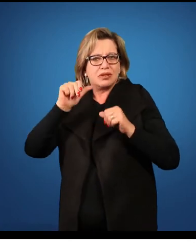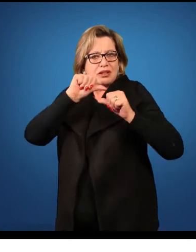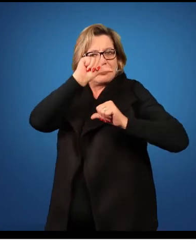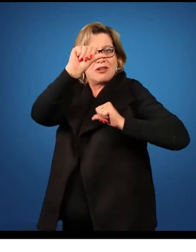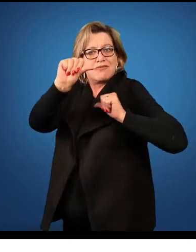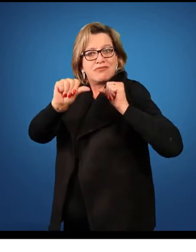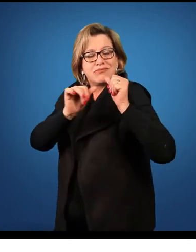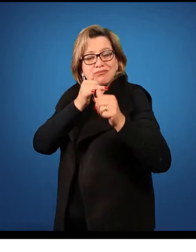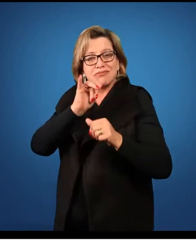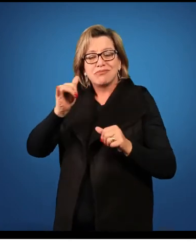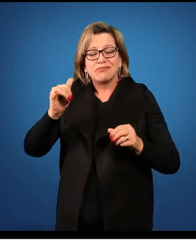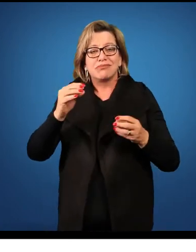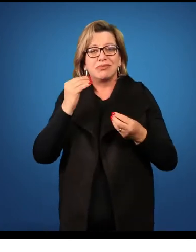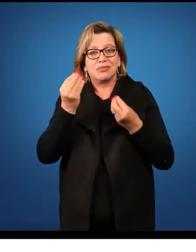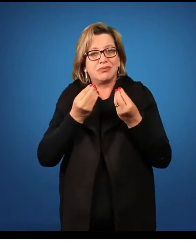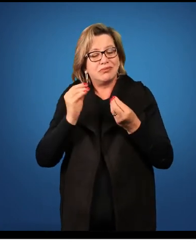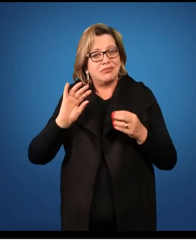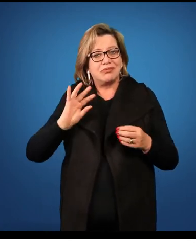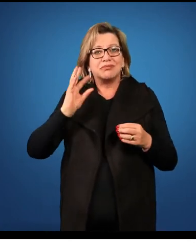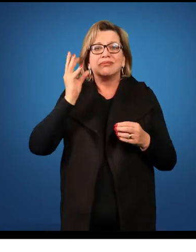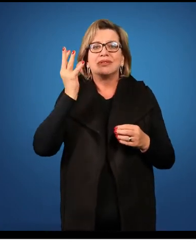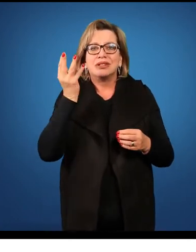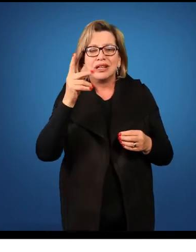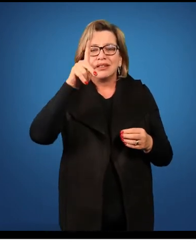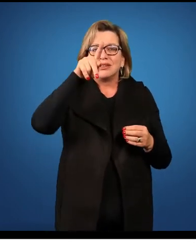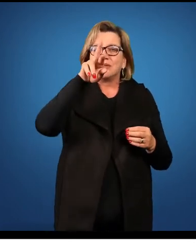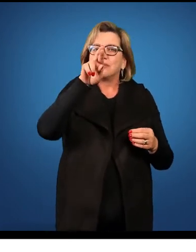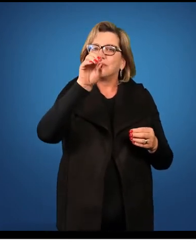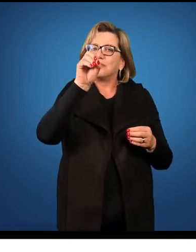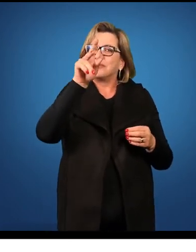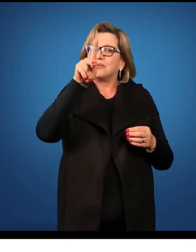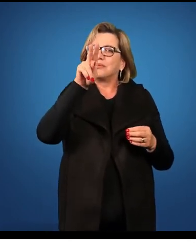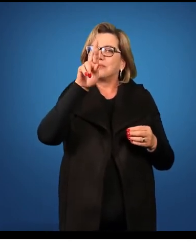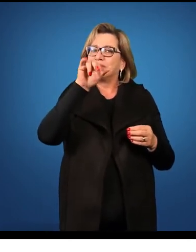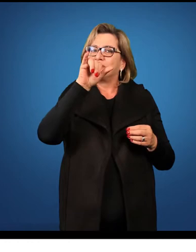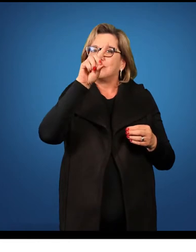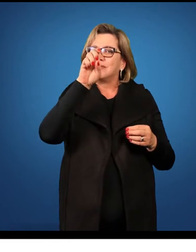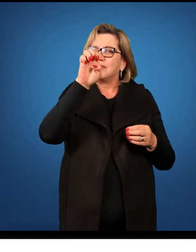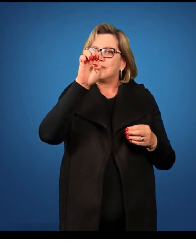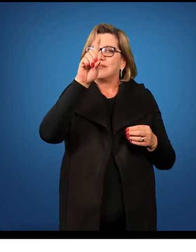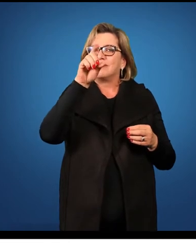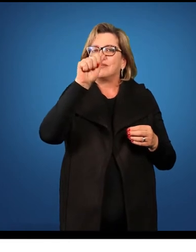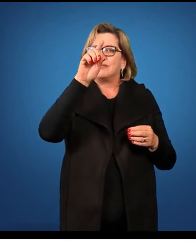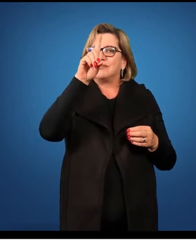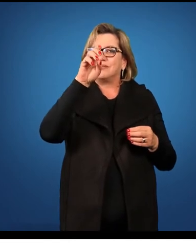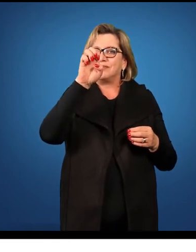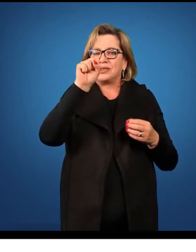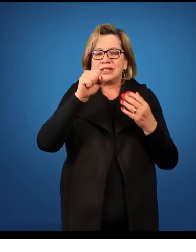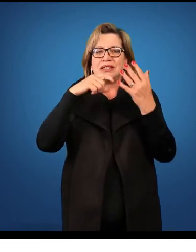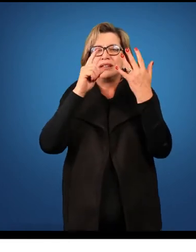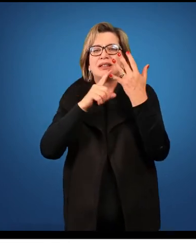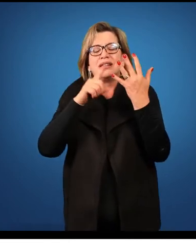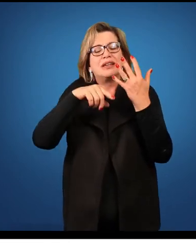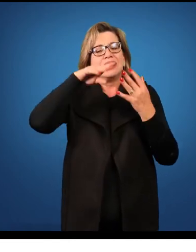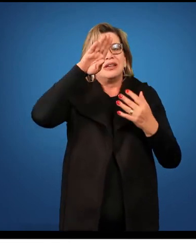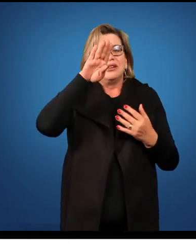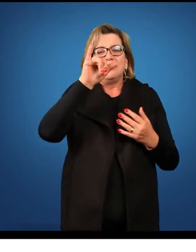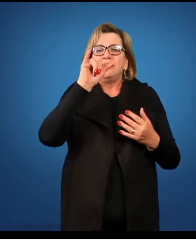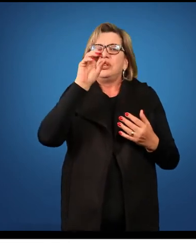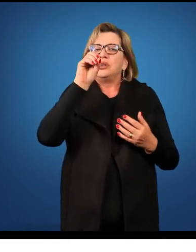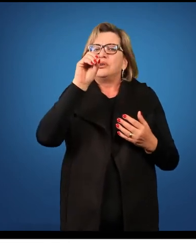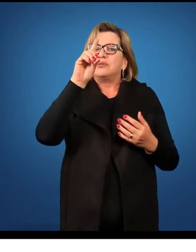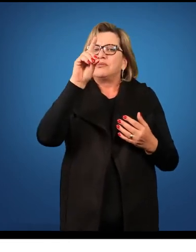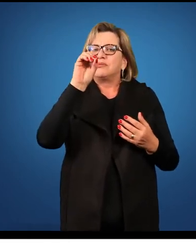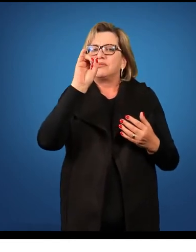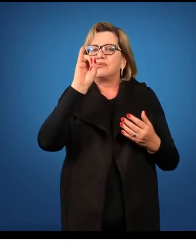de energia, como que as propriedades da energia, nesse caso, e o conceito estruturante de biodiversidade, que é um conceito mais amplo, que fala